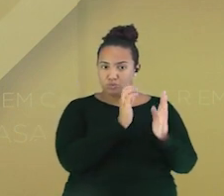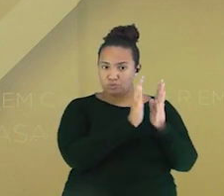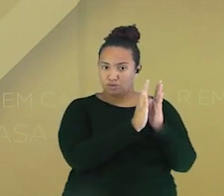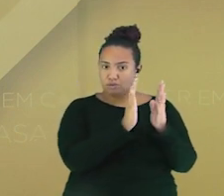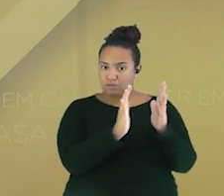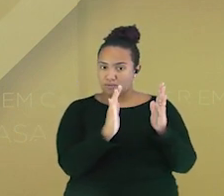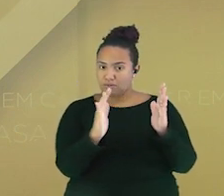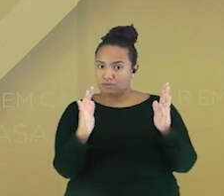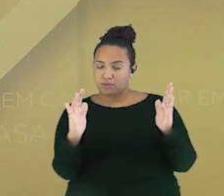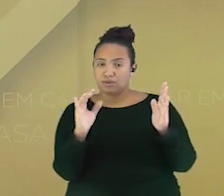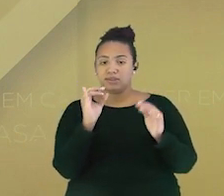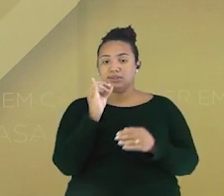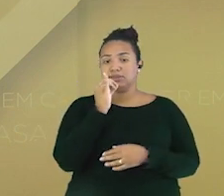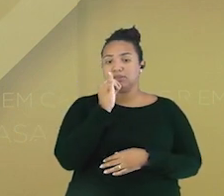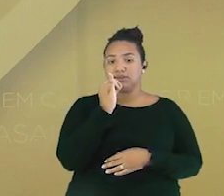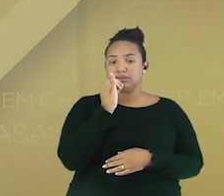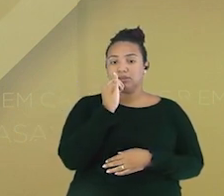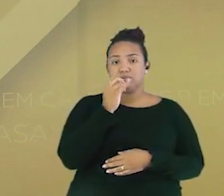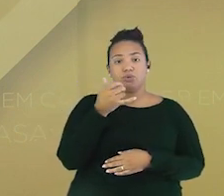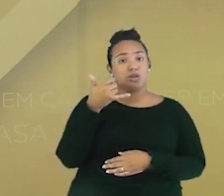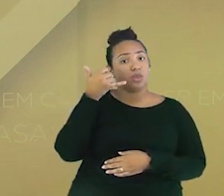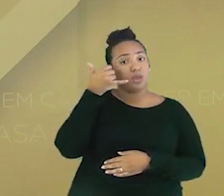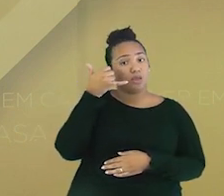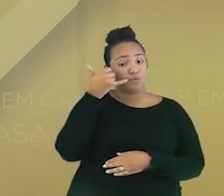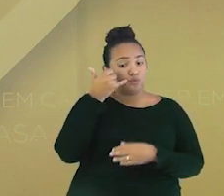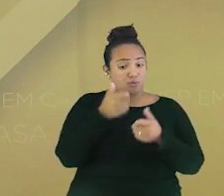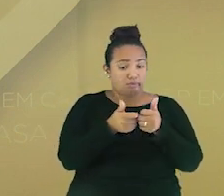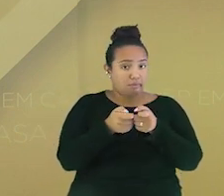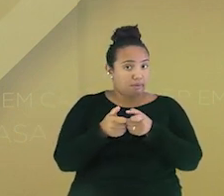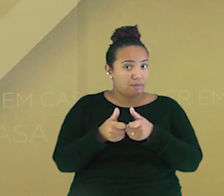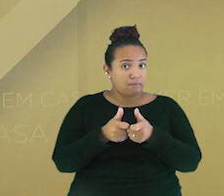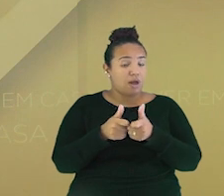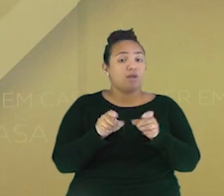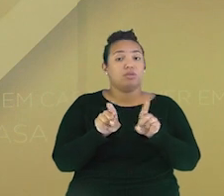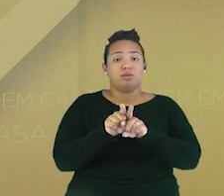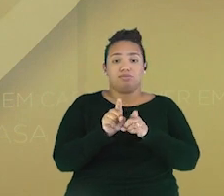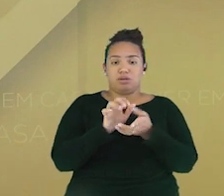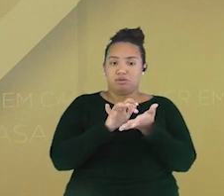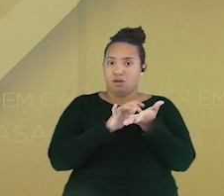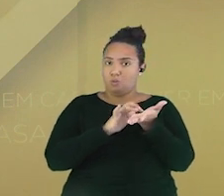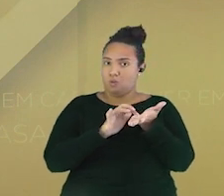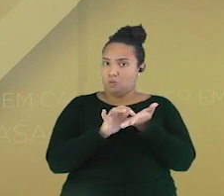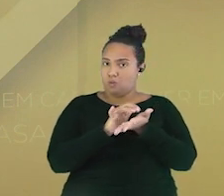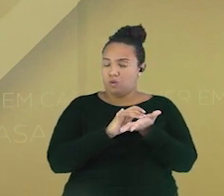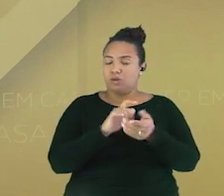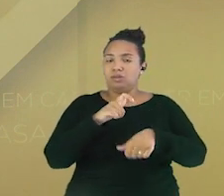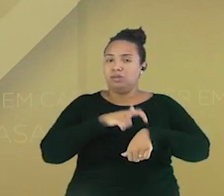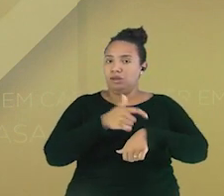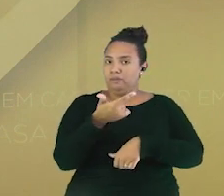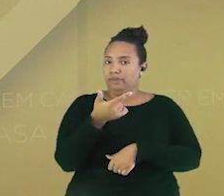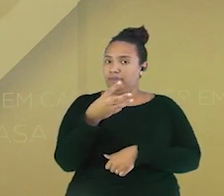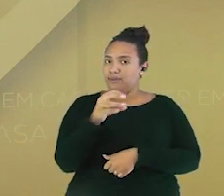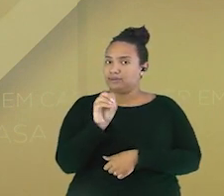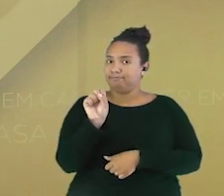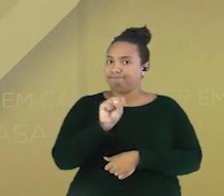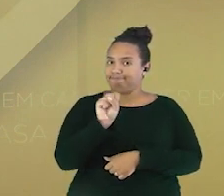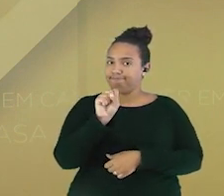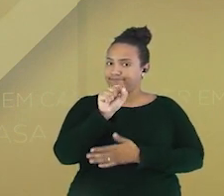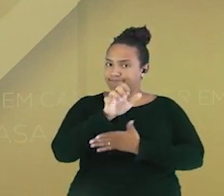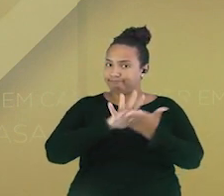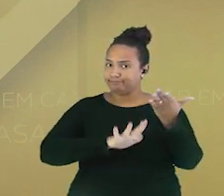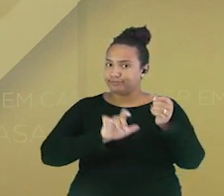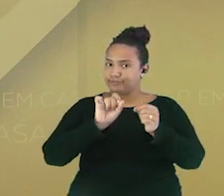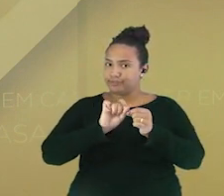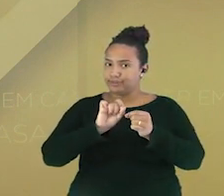teclados dos nossos telefones e nas calculadoras. Vocês terão 30 segundos para fazer essa atividade.